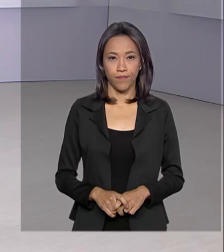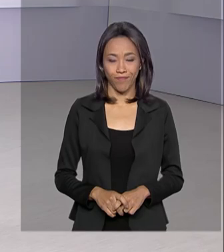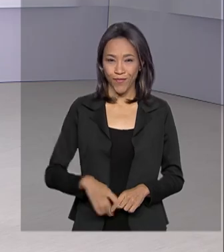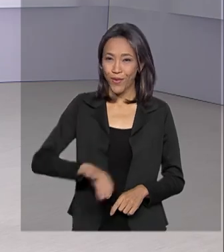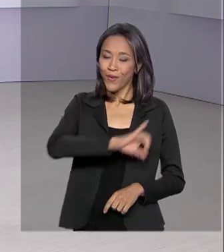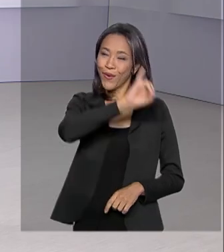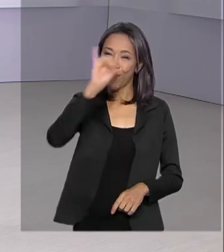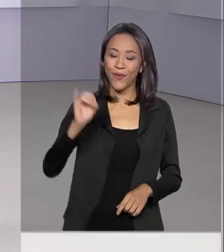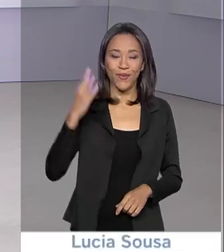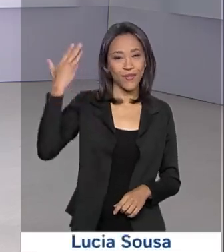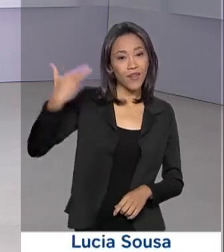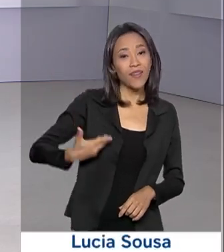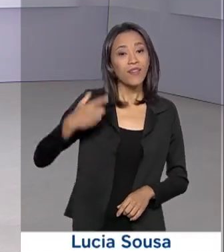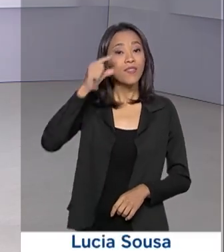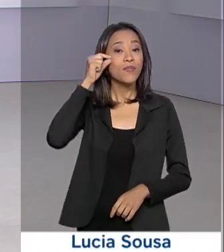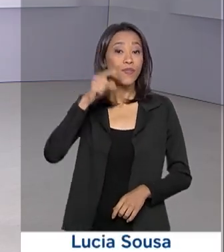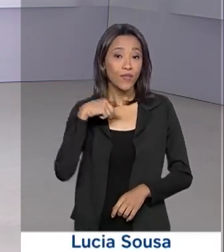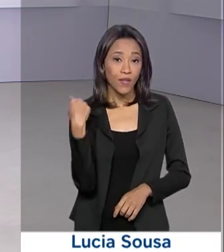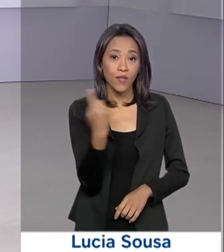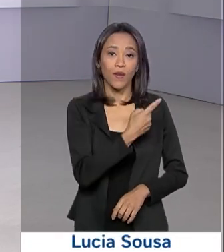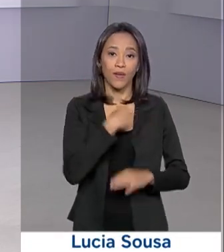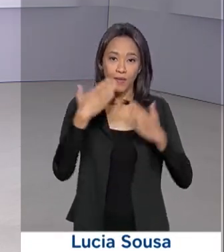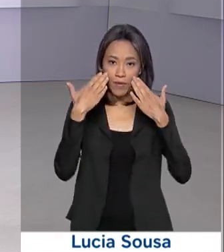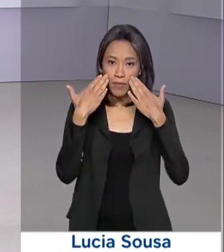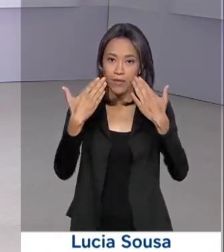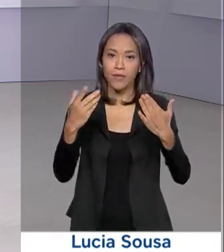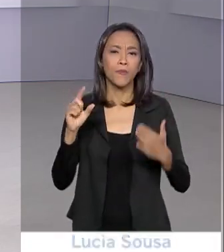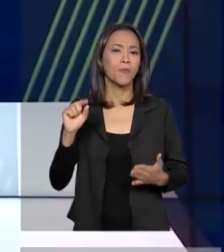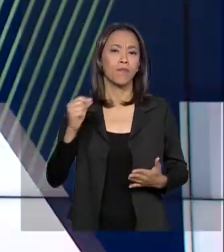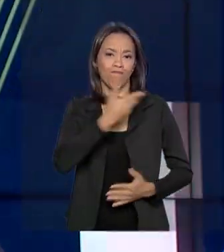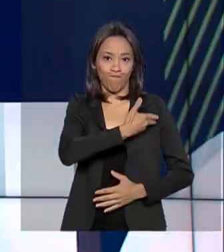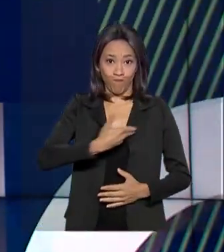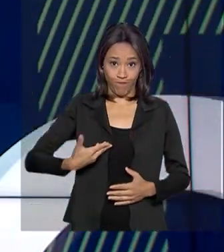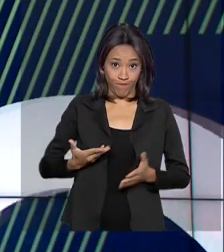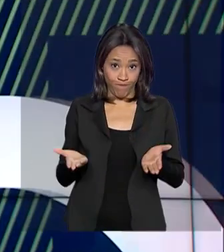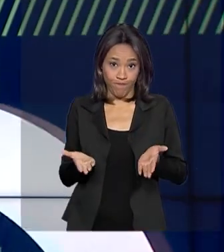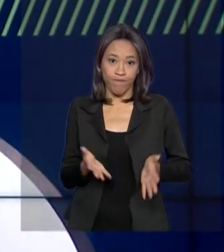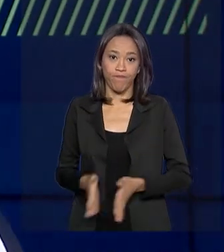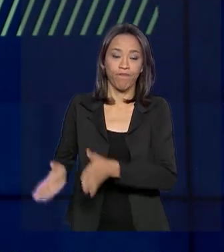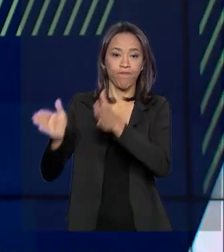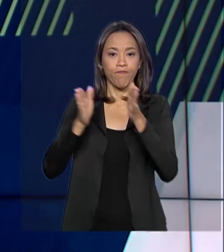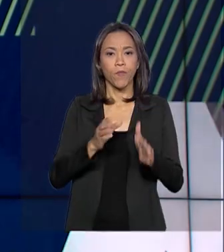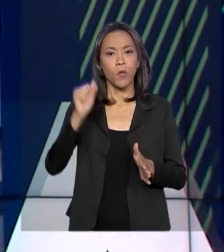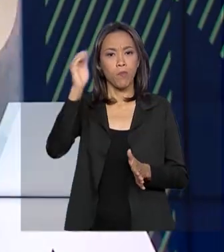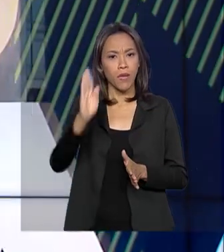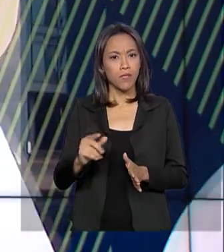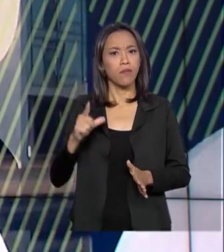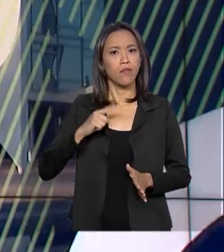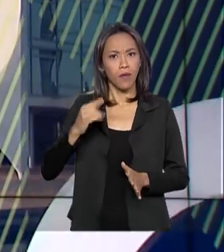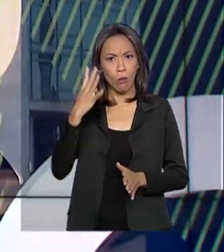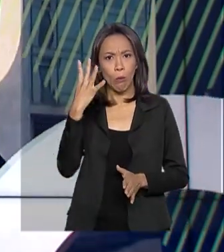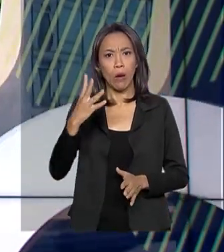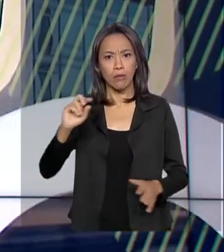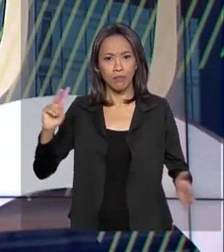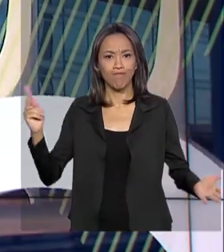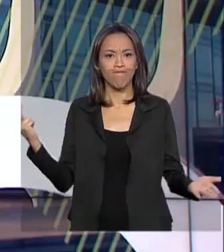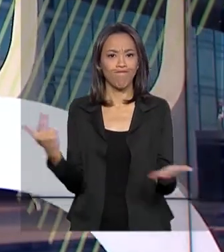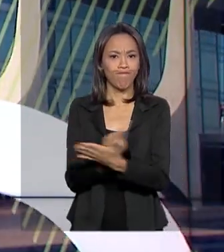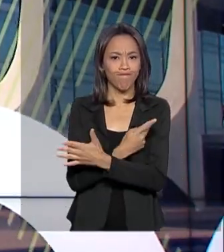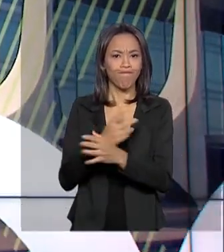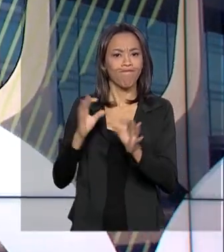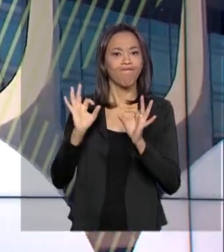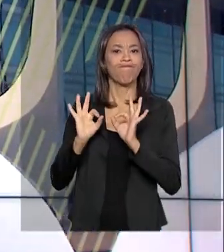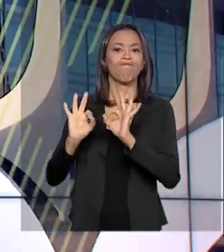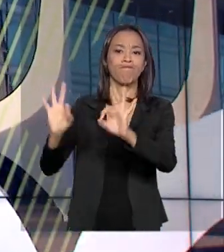Olá, sou o Roberto Camargo e já estamos no ar com o Governo Agora. O Brasil tem quatro casos confirmados de Covid